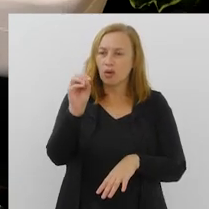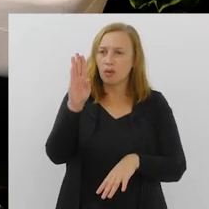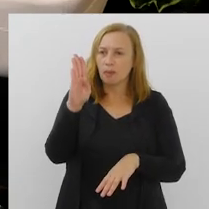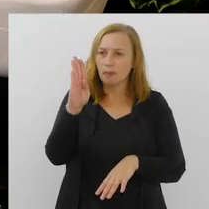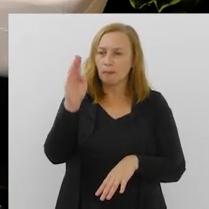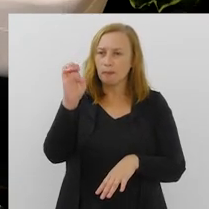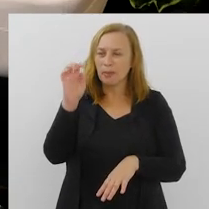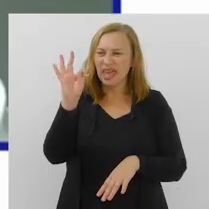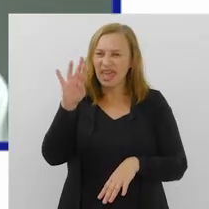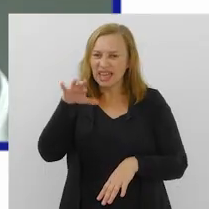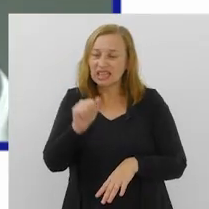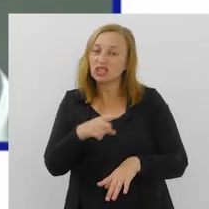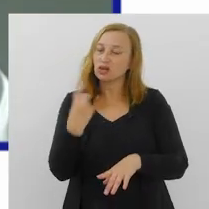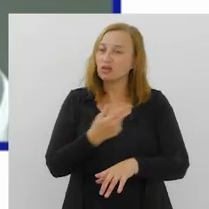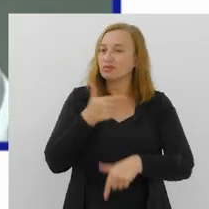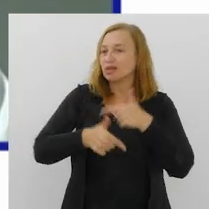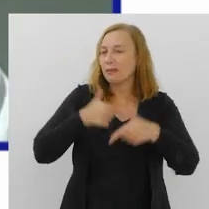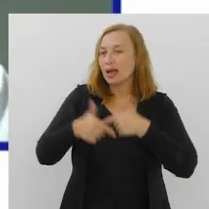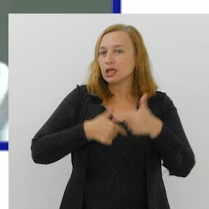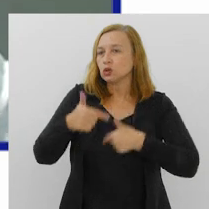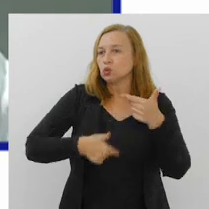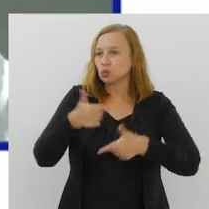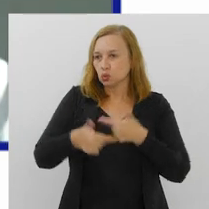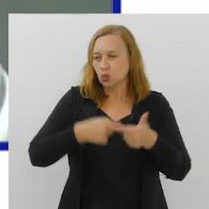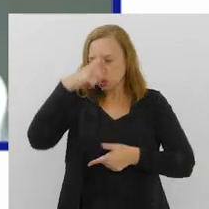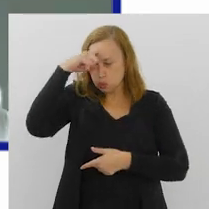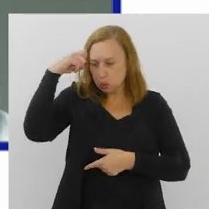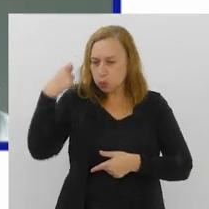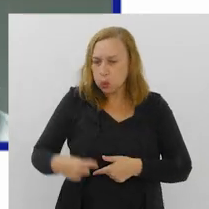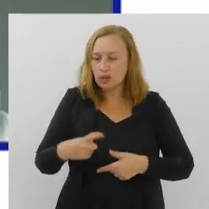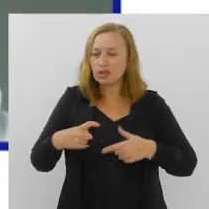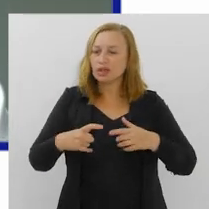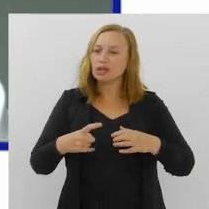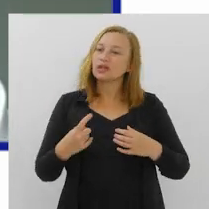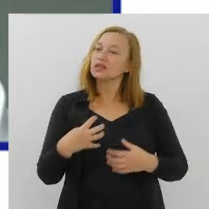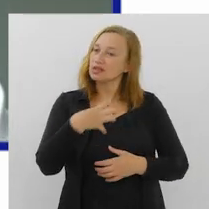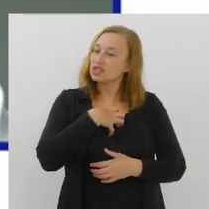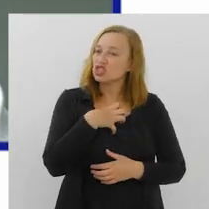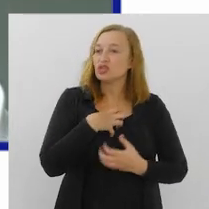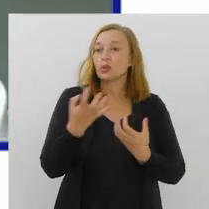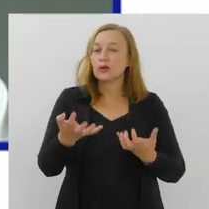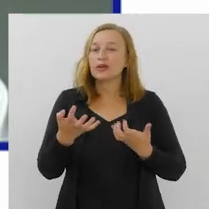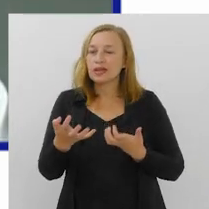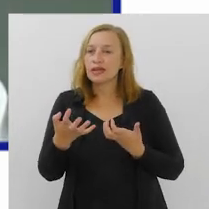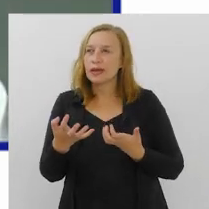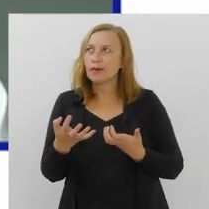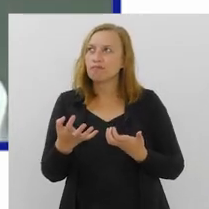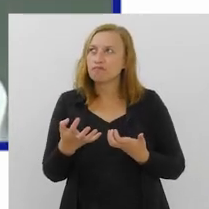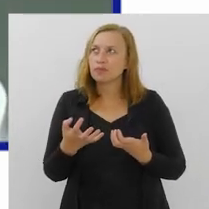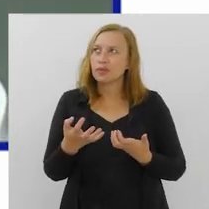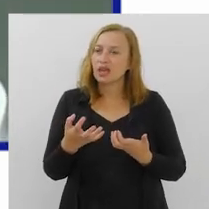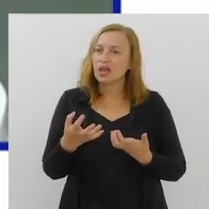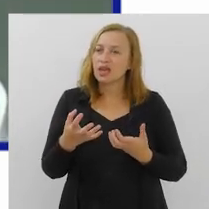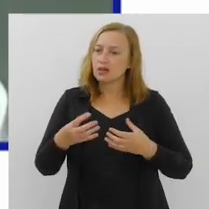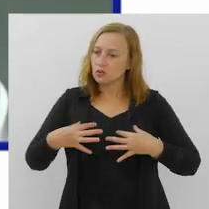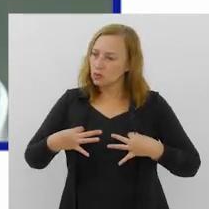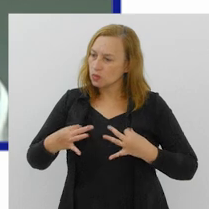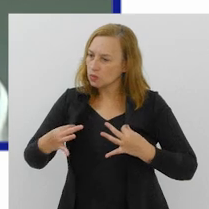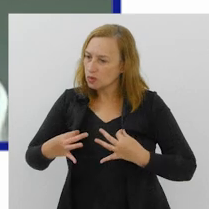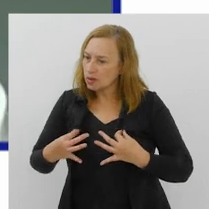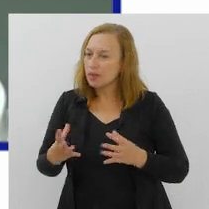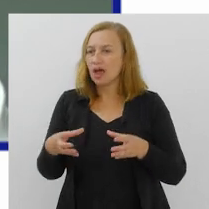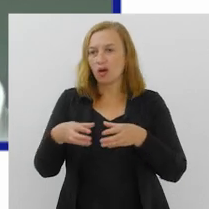à secretária de Educação, Roberta Barreto. Quer dizer, a gente vem trabalhando muito nesse sentido. Eu queria